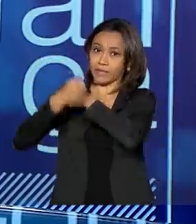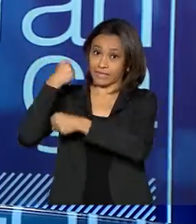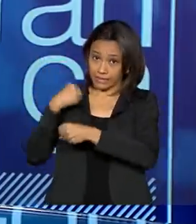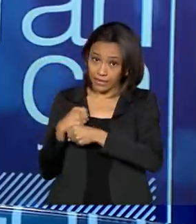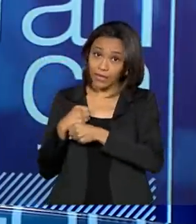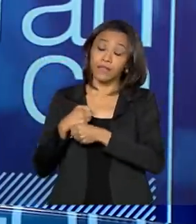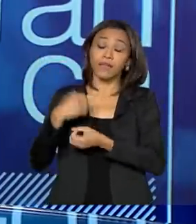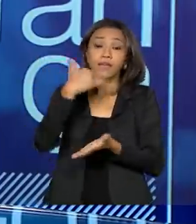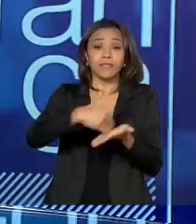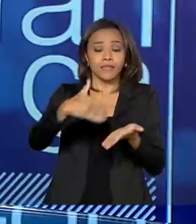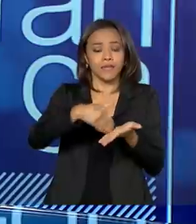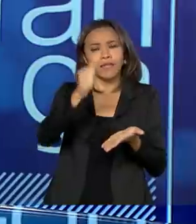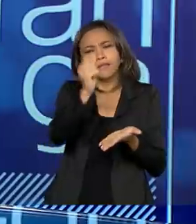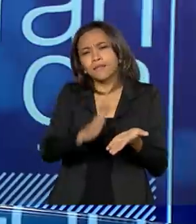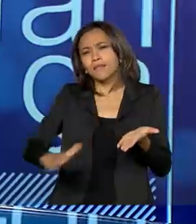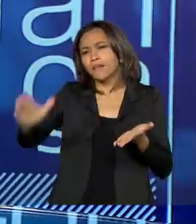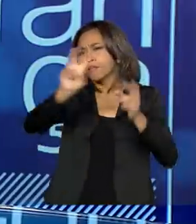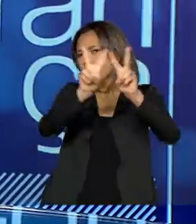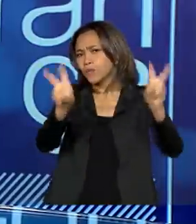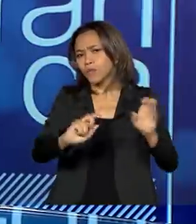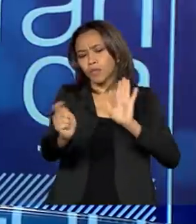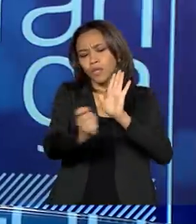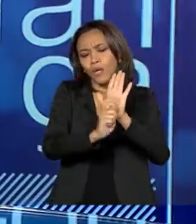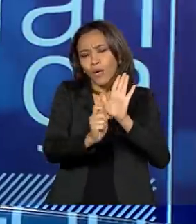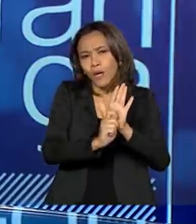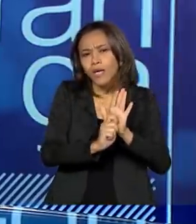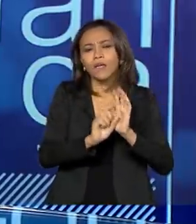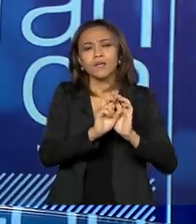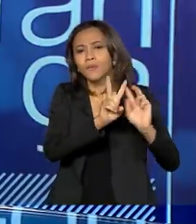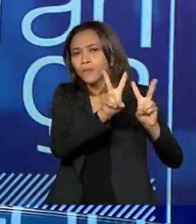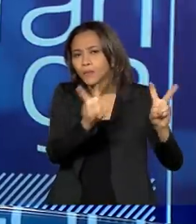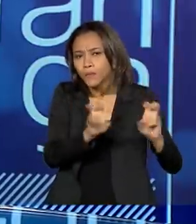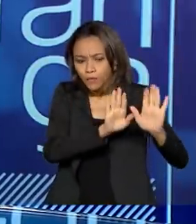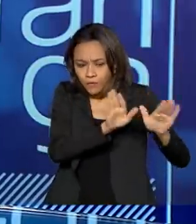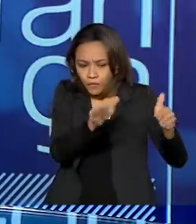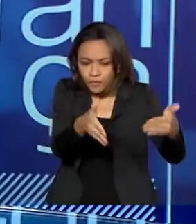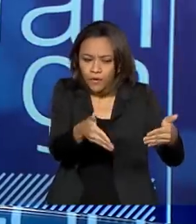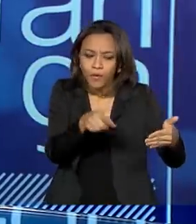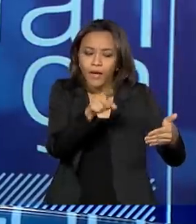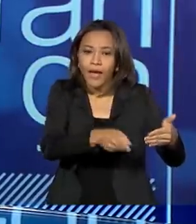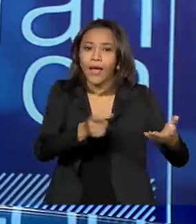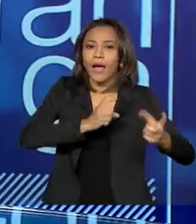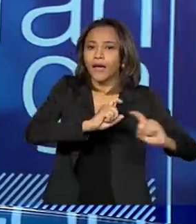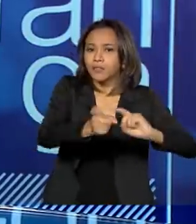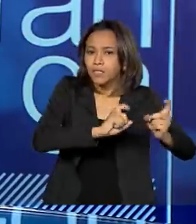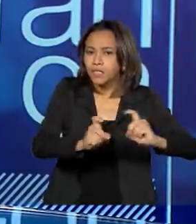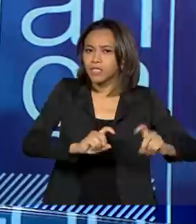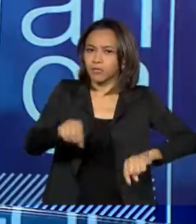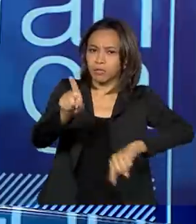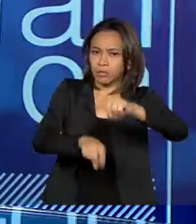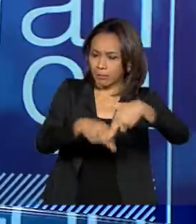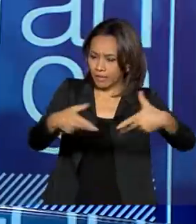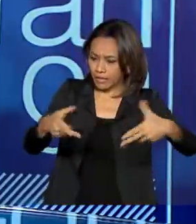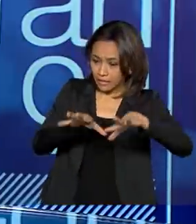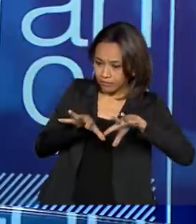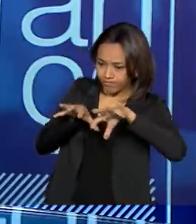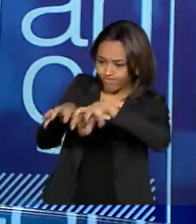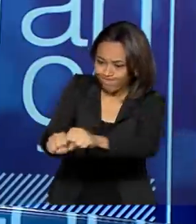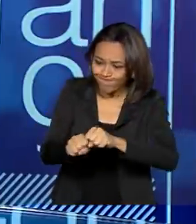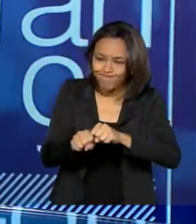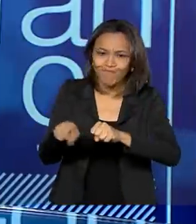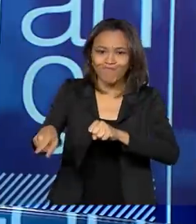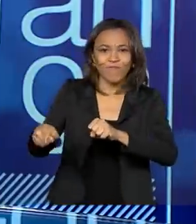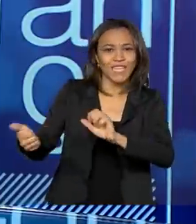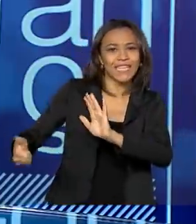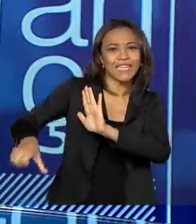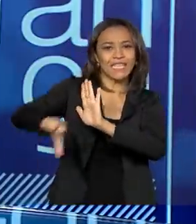a Secretaria Nacional de Políticas sobre Drogas, a Senada, ela está com foco de atuação na gestão dos ativos apreendidos do crime organizado e a